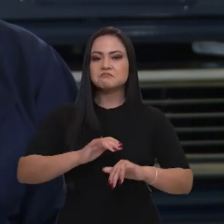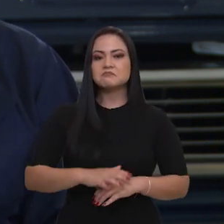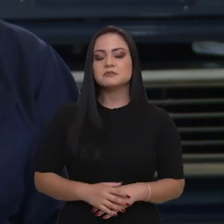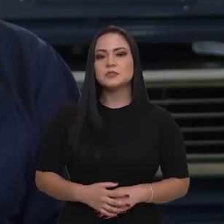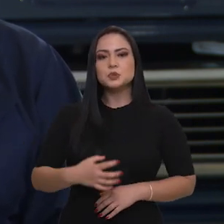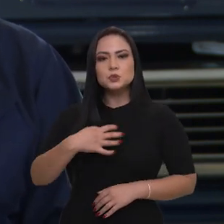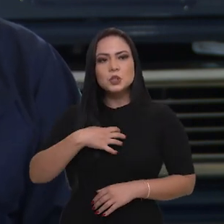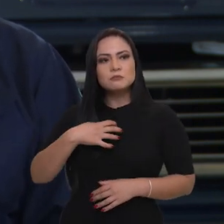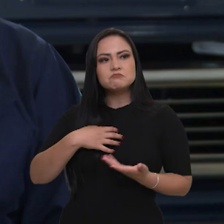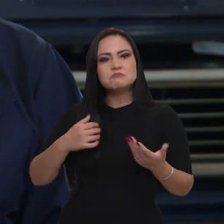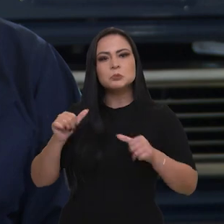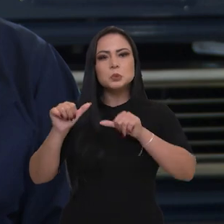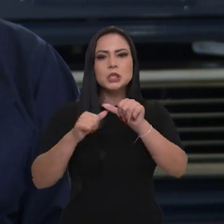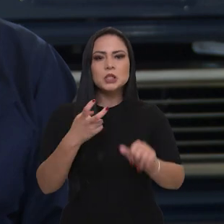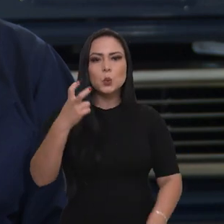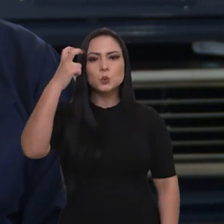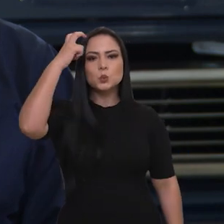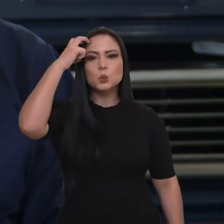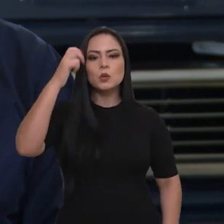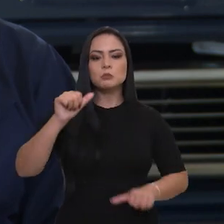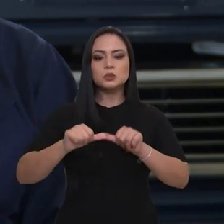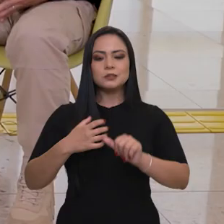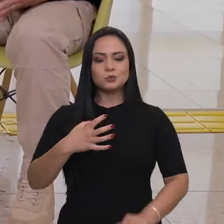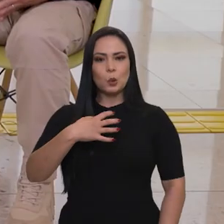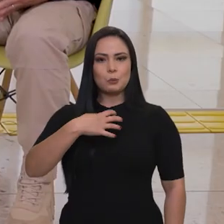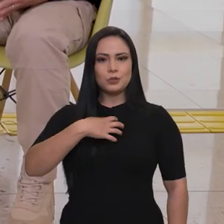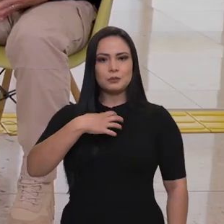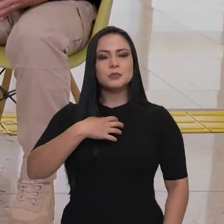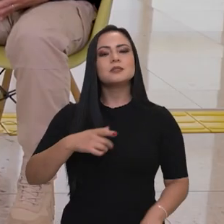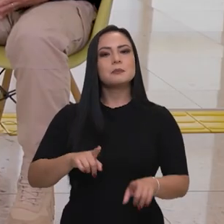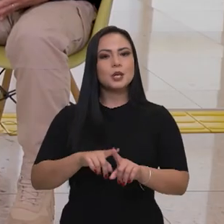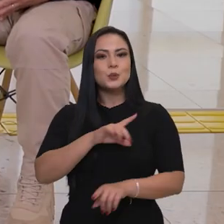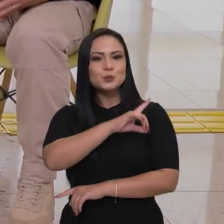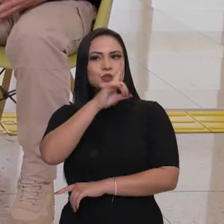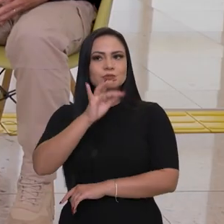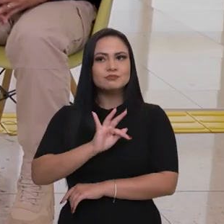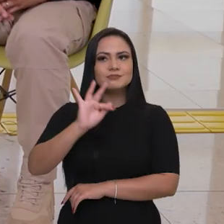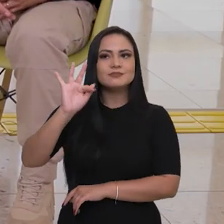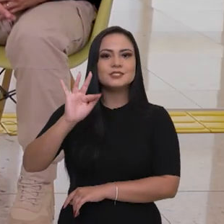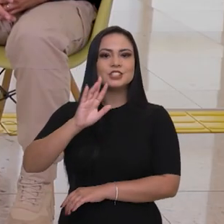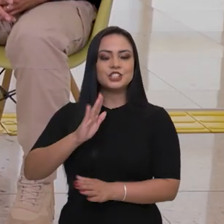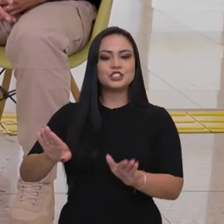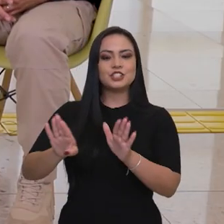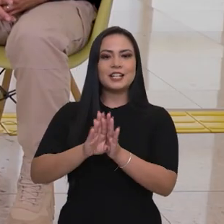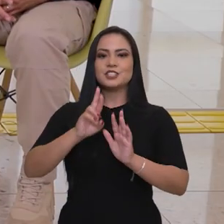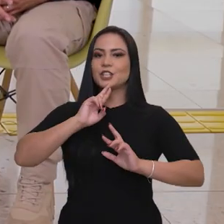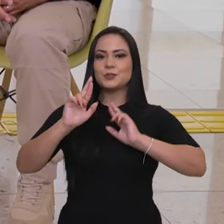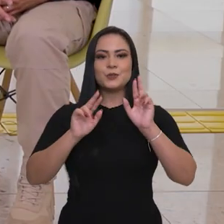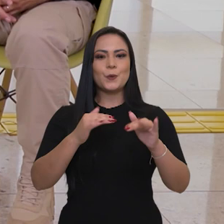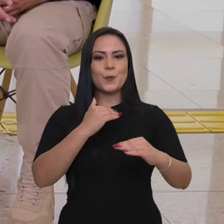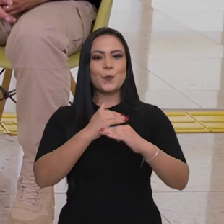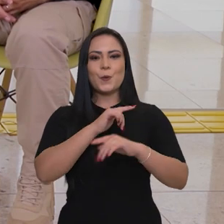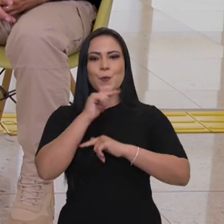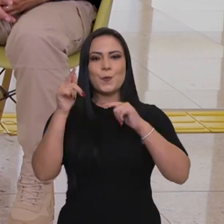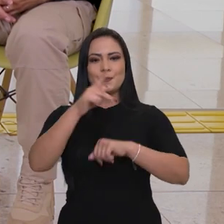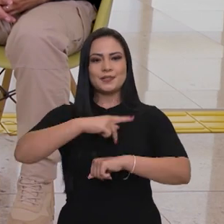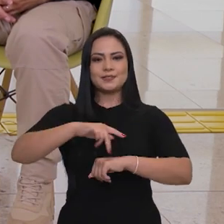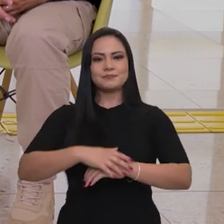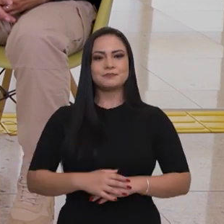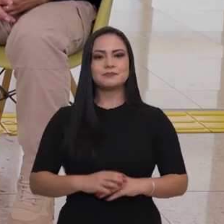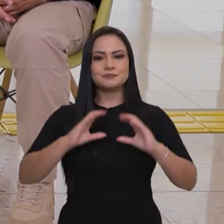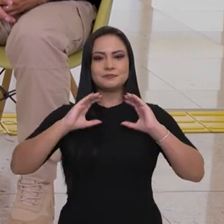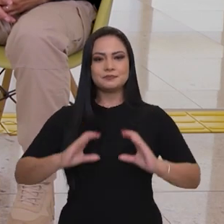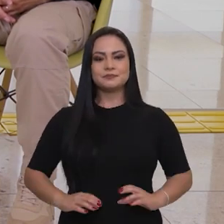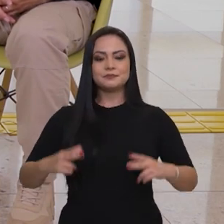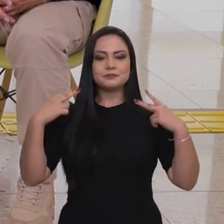mudando o comportamento e a gente um dia chega a esse resultado de outros países. E o cidadão, o motorista, ele pode colaborar